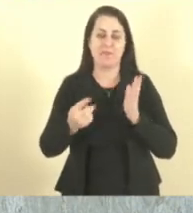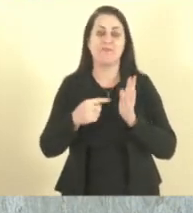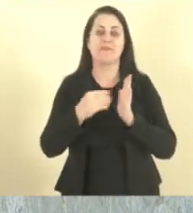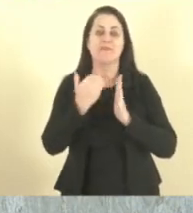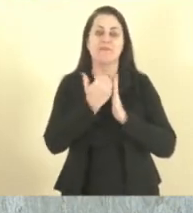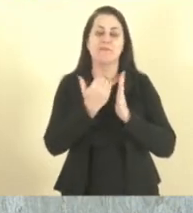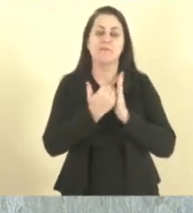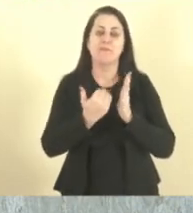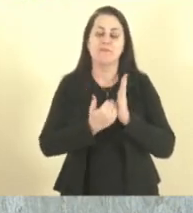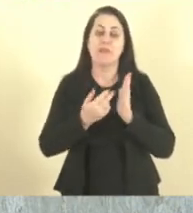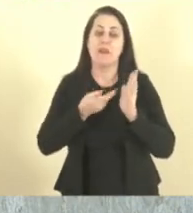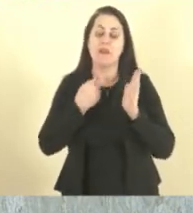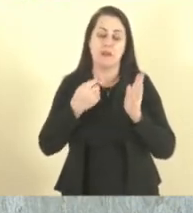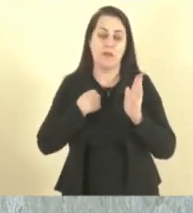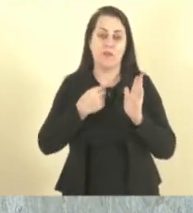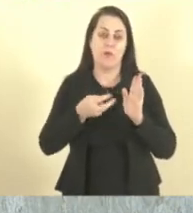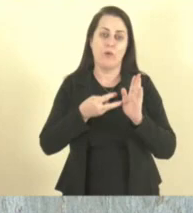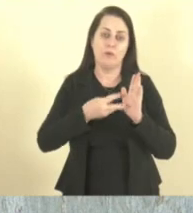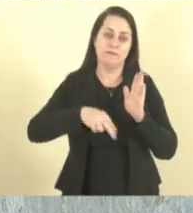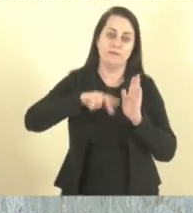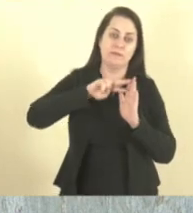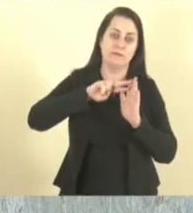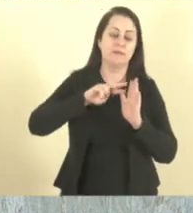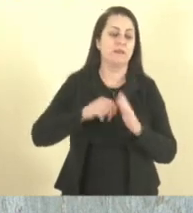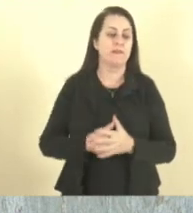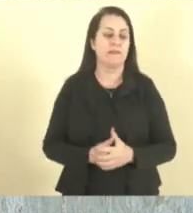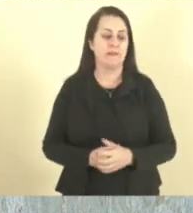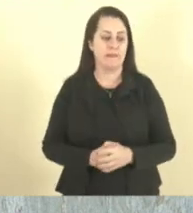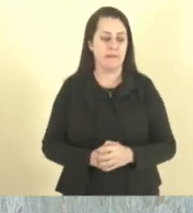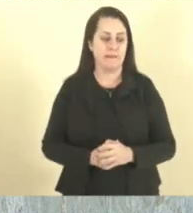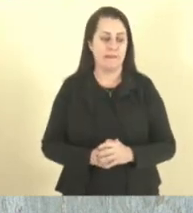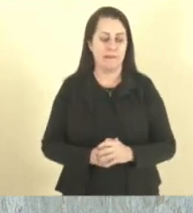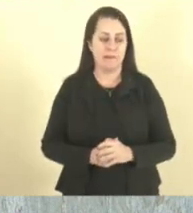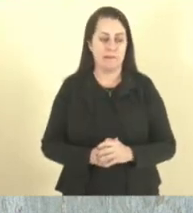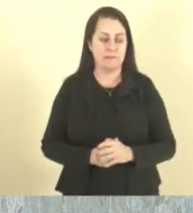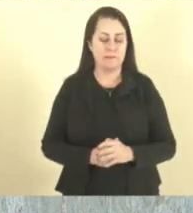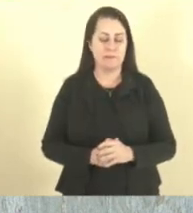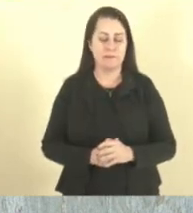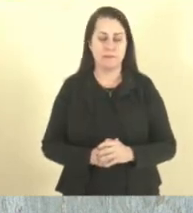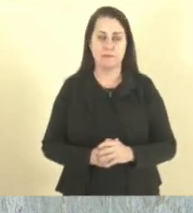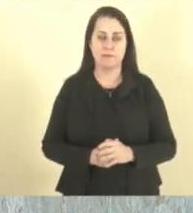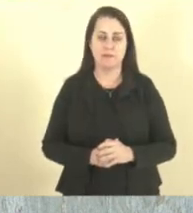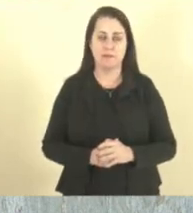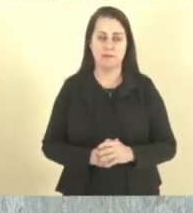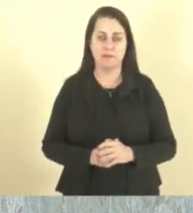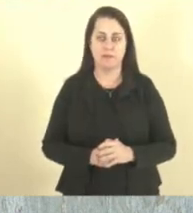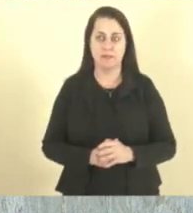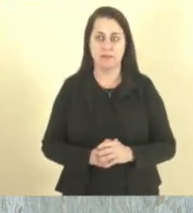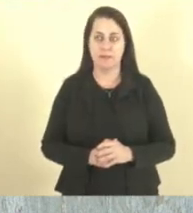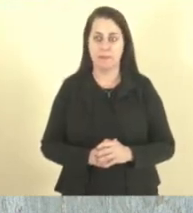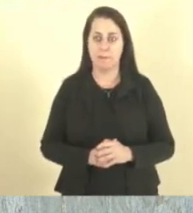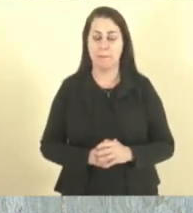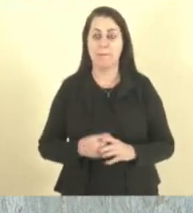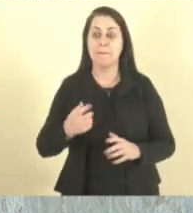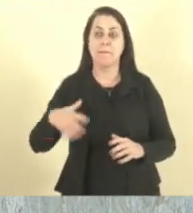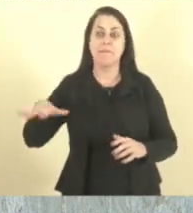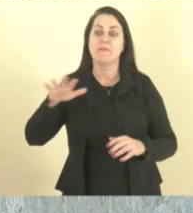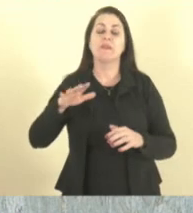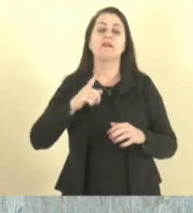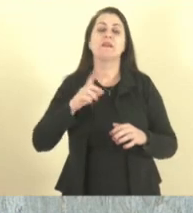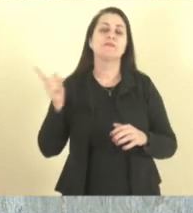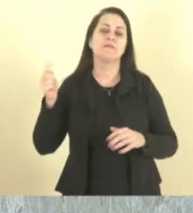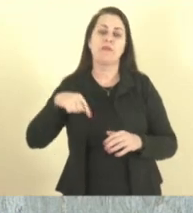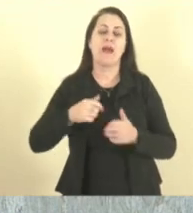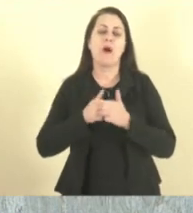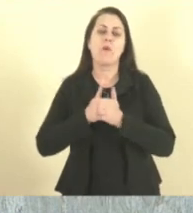eu vou inverter a pauta, tendo em vista, né, para prestigiar nossos amigos que vieram acompanhar a votação. Então